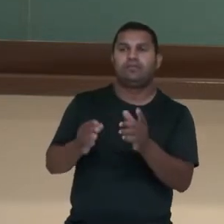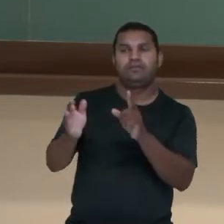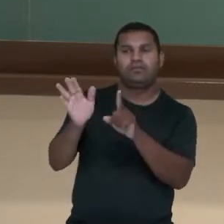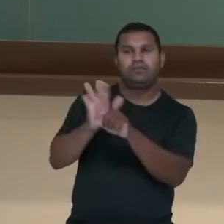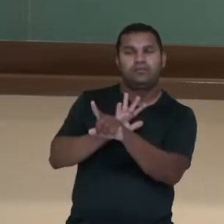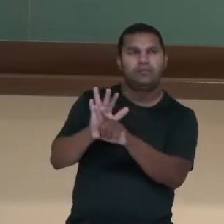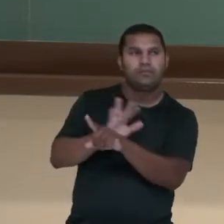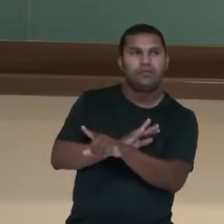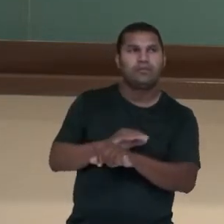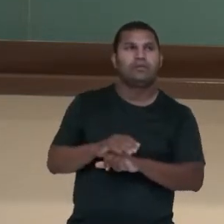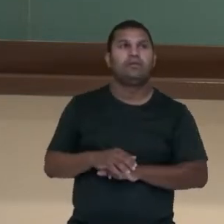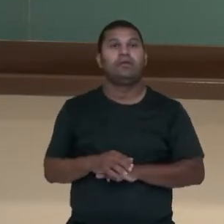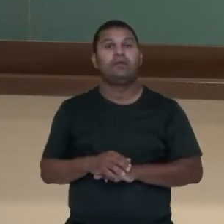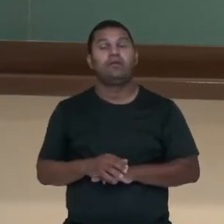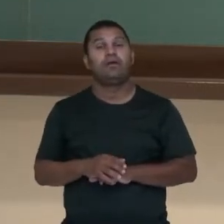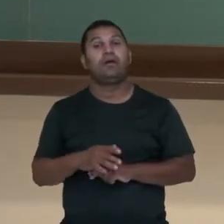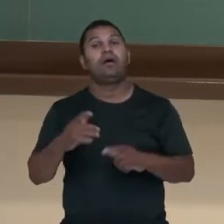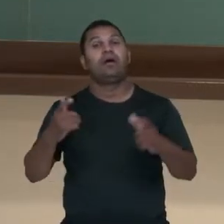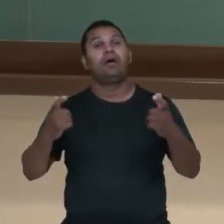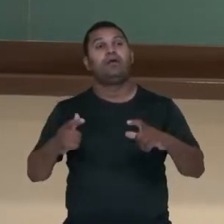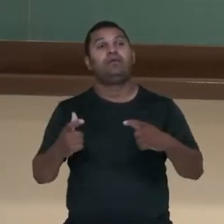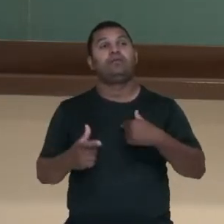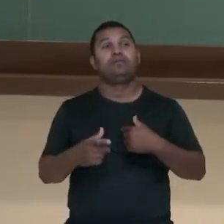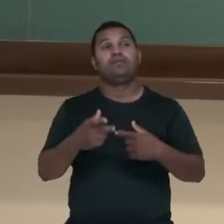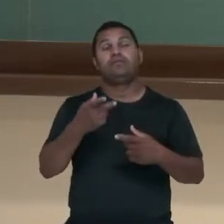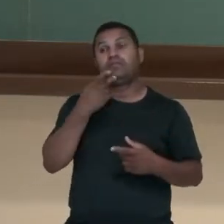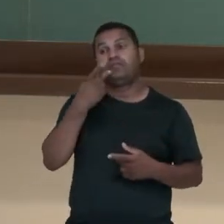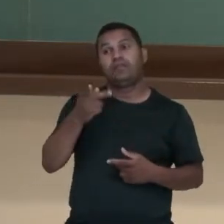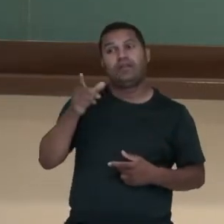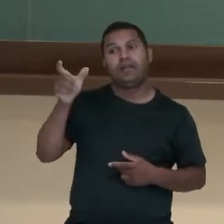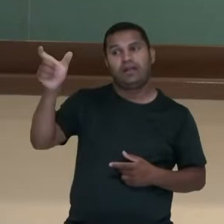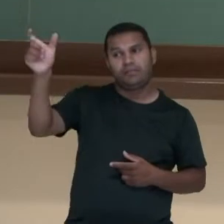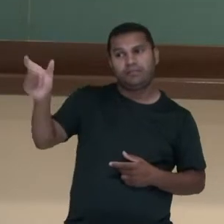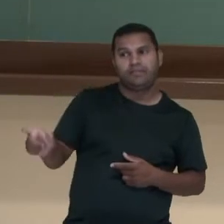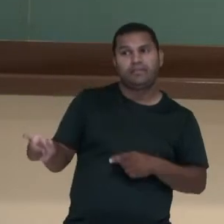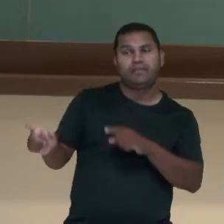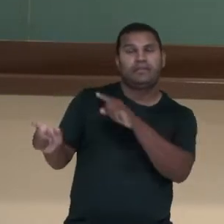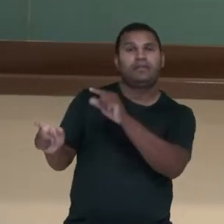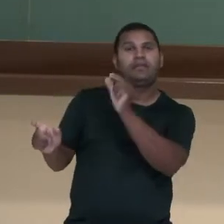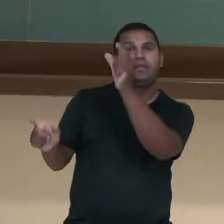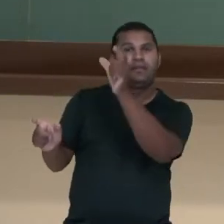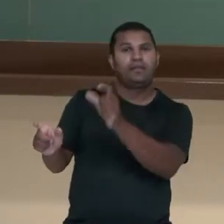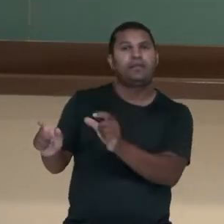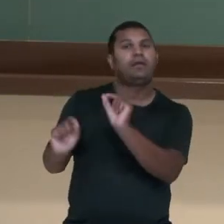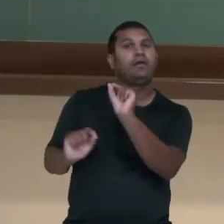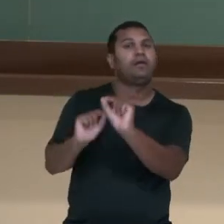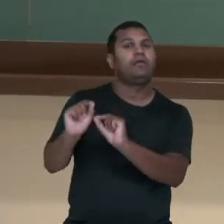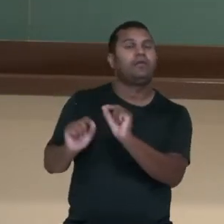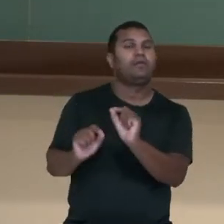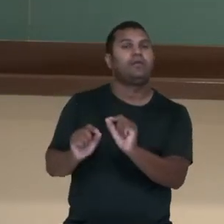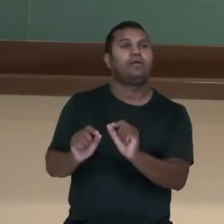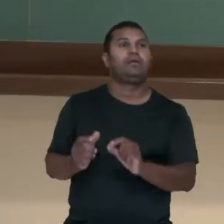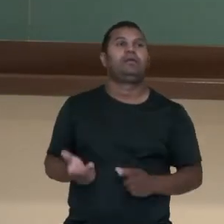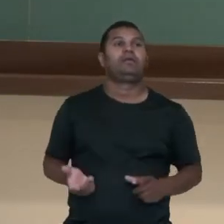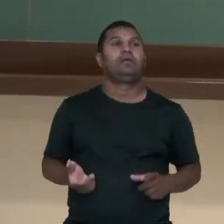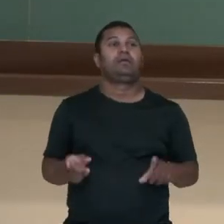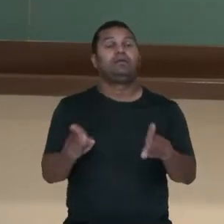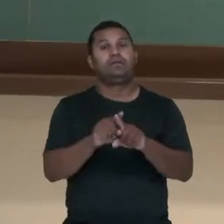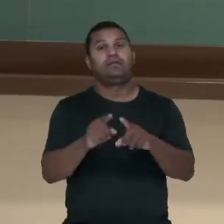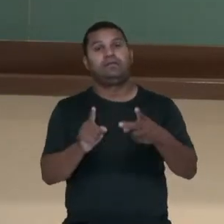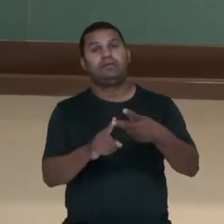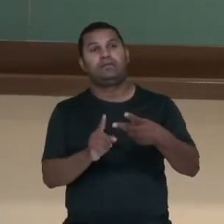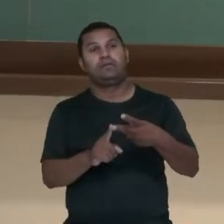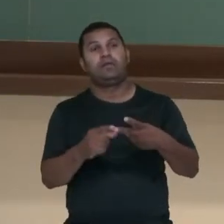inicial faz a apresentação do entrevistado, o desenvolvimento vai marcar o que é pergunta do entrevistador